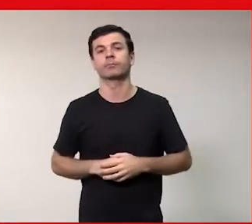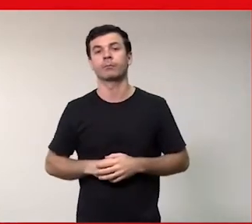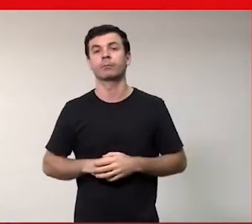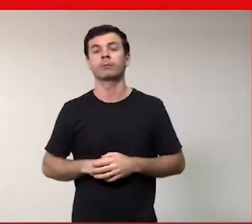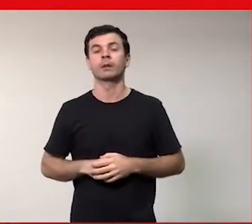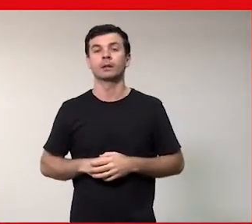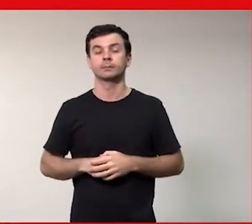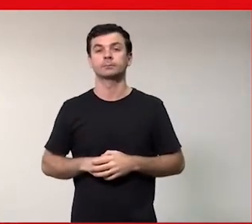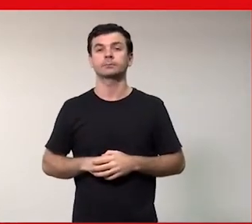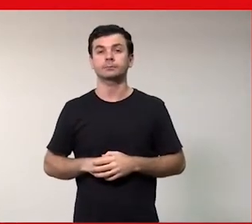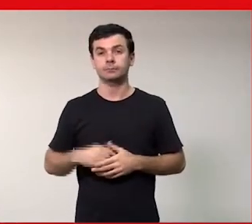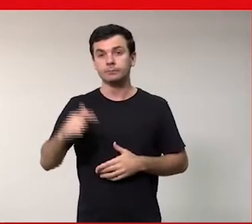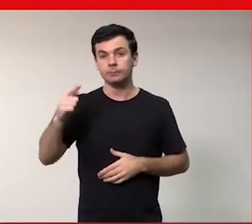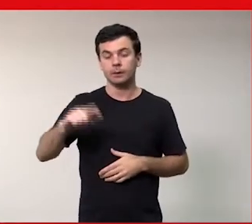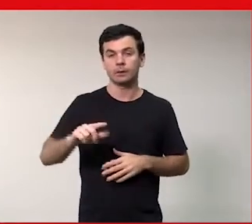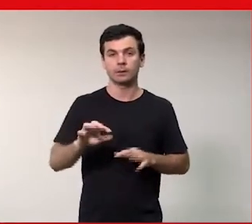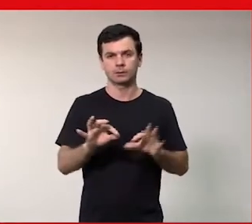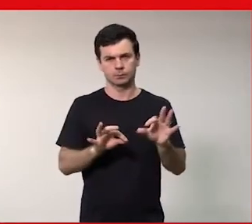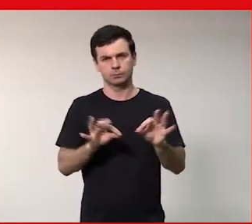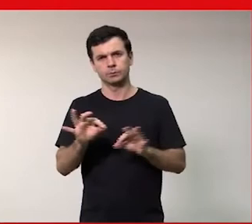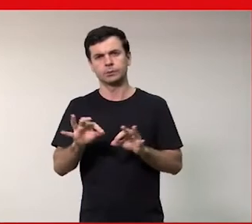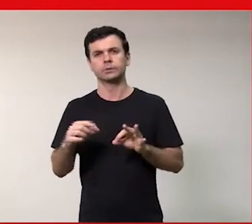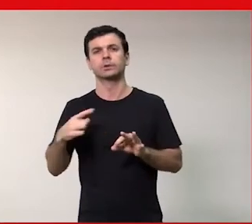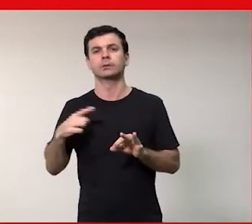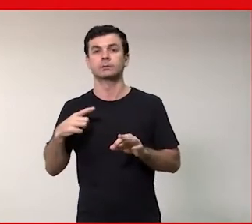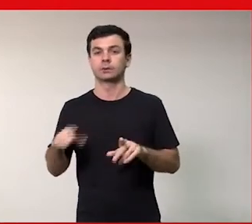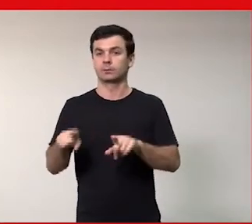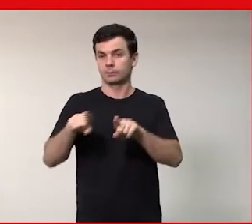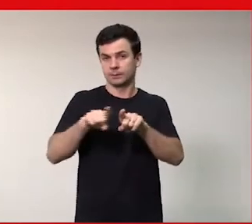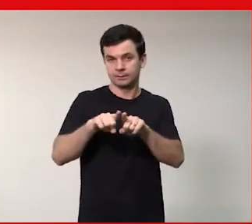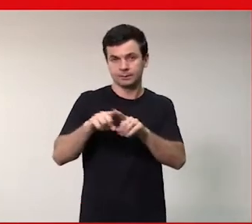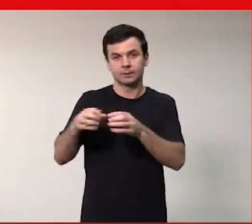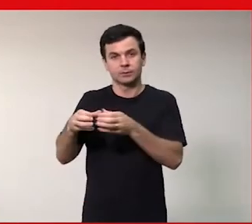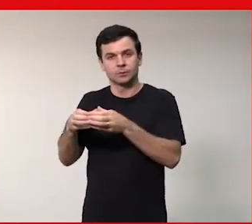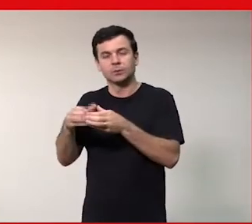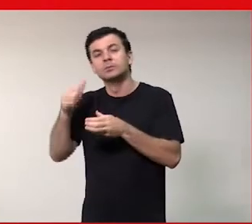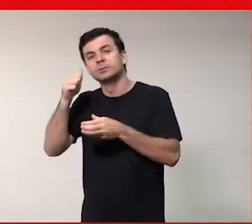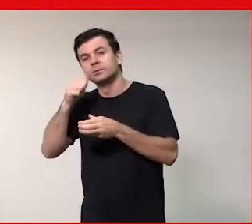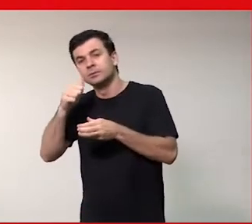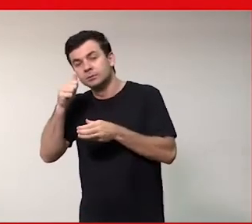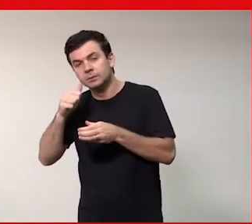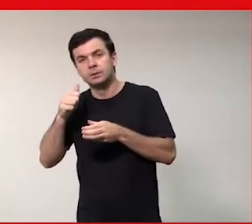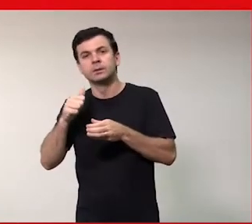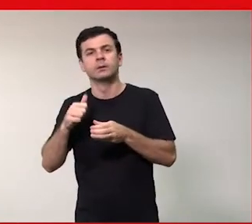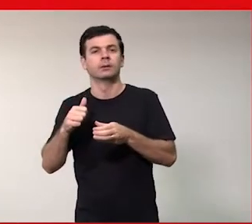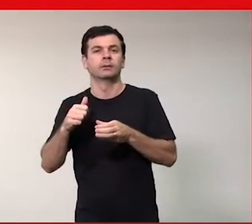projetos que a gente tem parceiros do Meninas e cada projeto